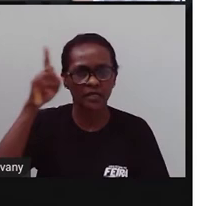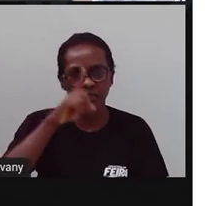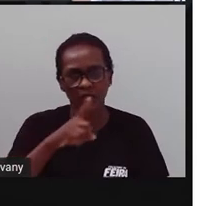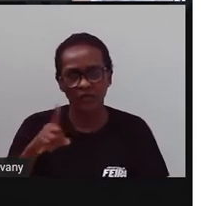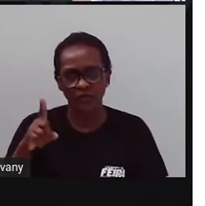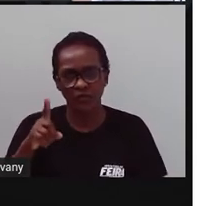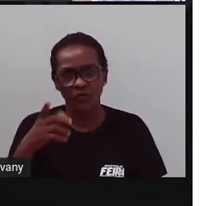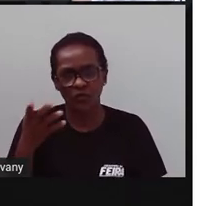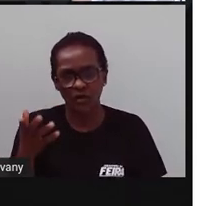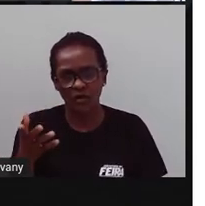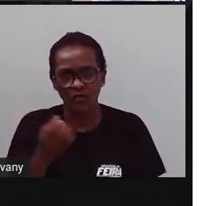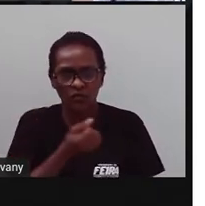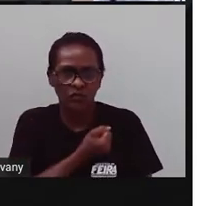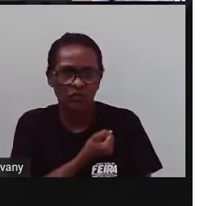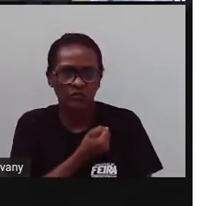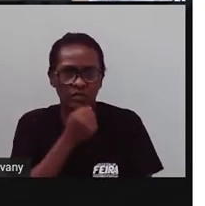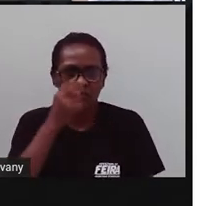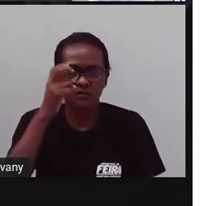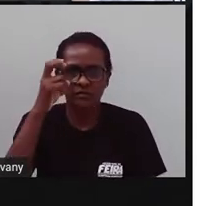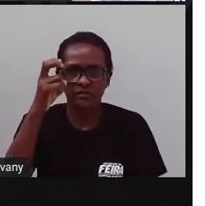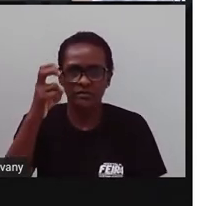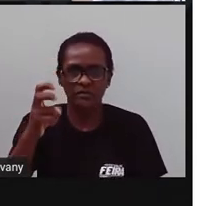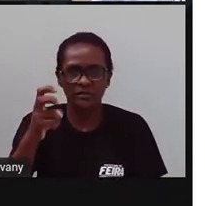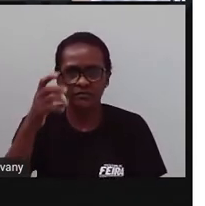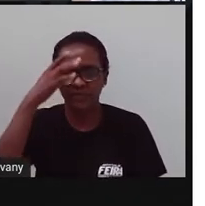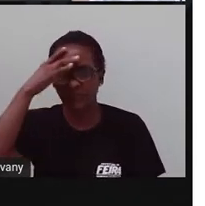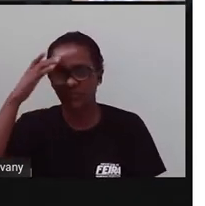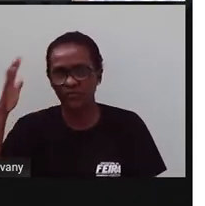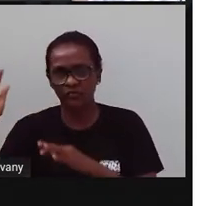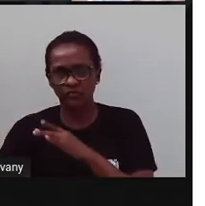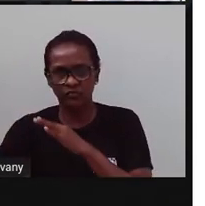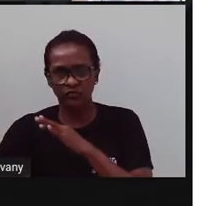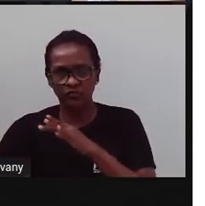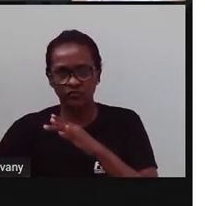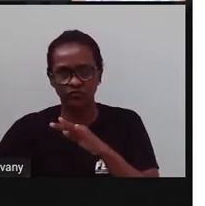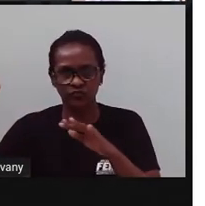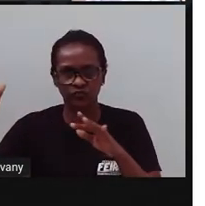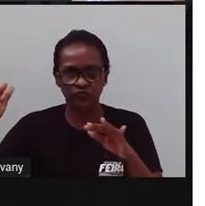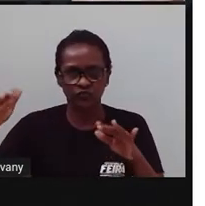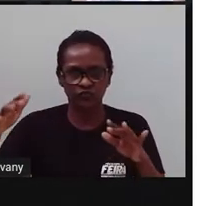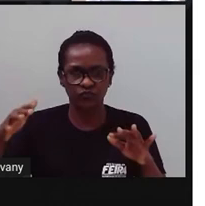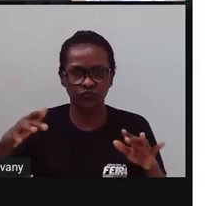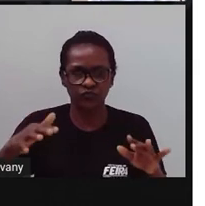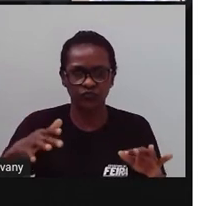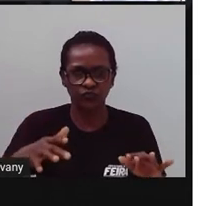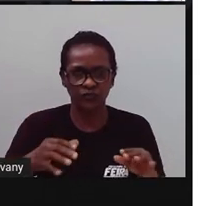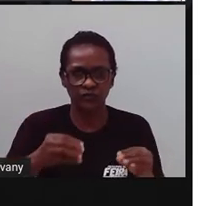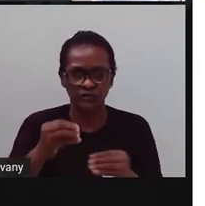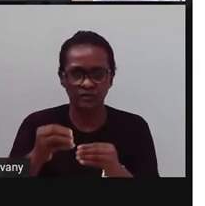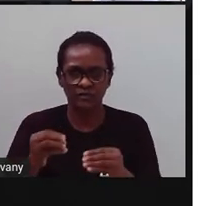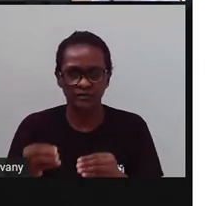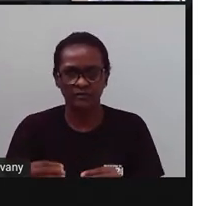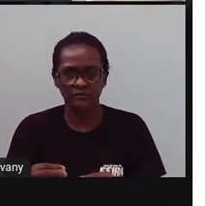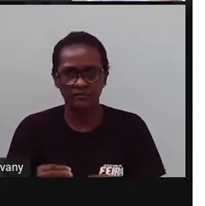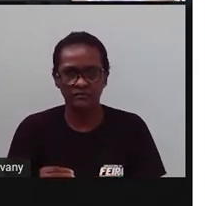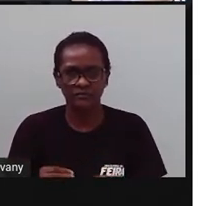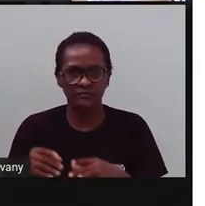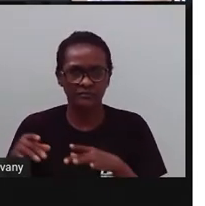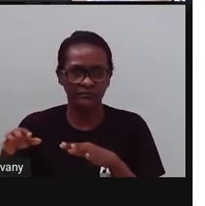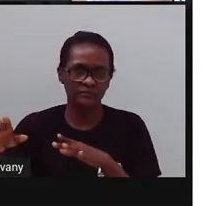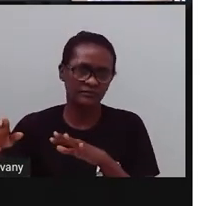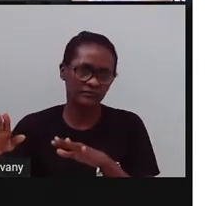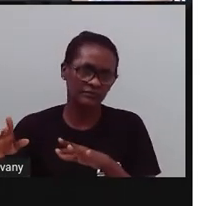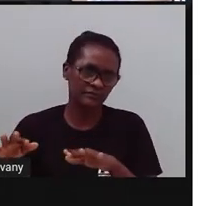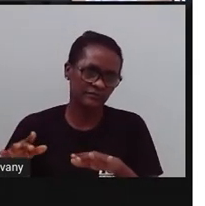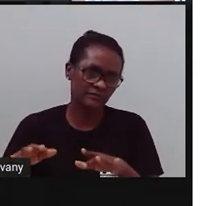saem nas ruas dos distritos, Eles vestem os homens representando os três reis magos, né? É uma